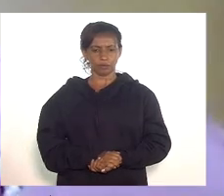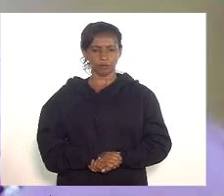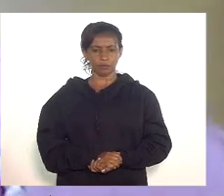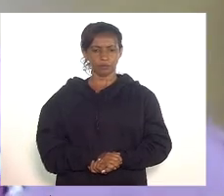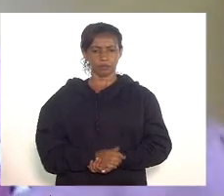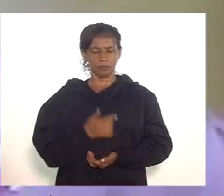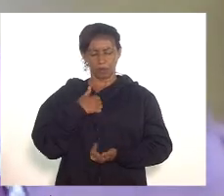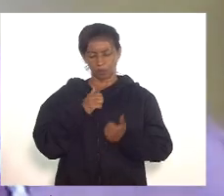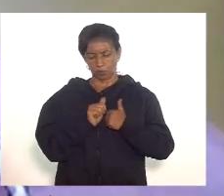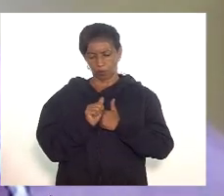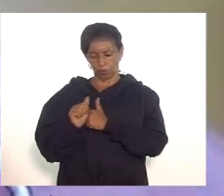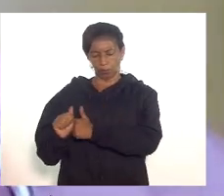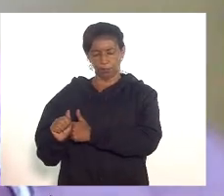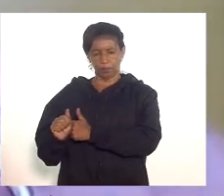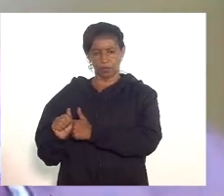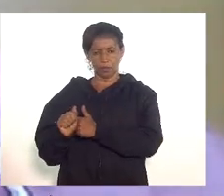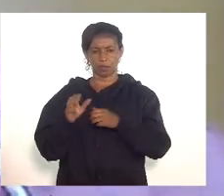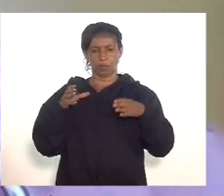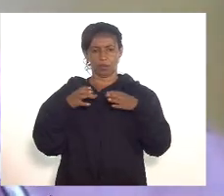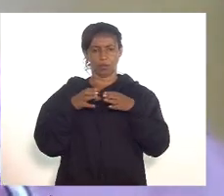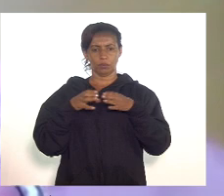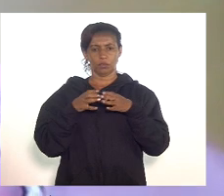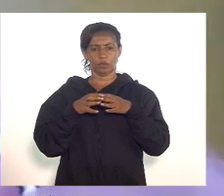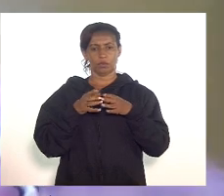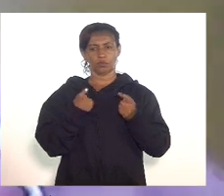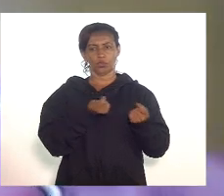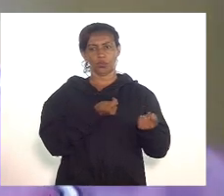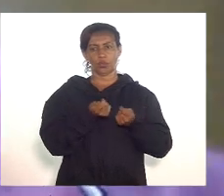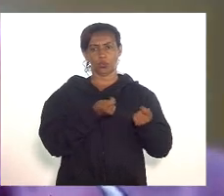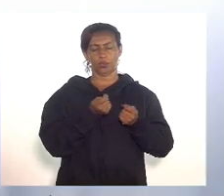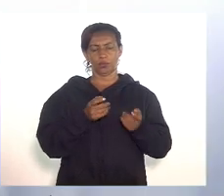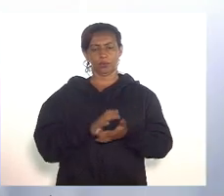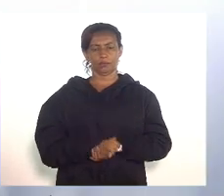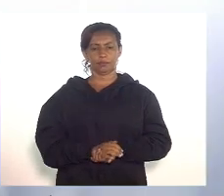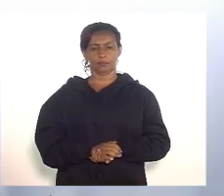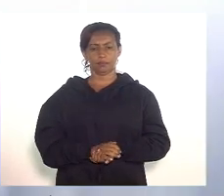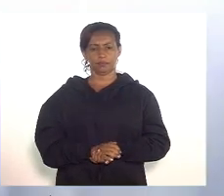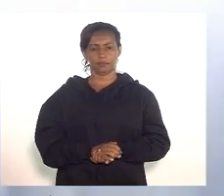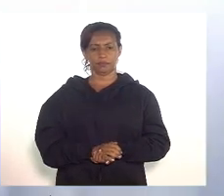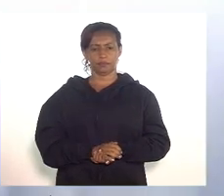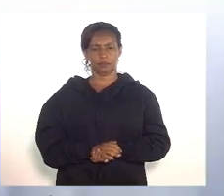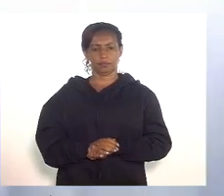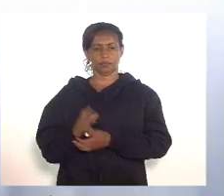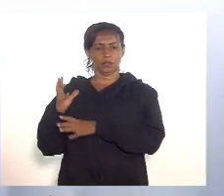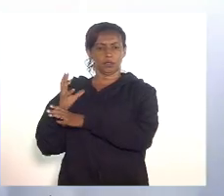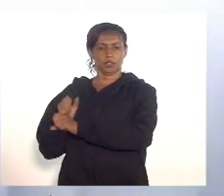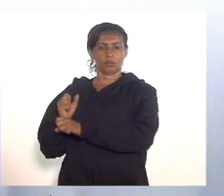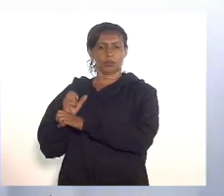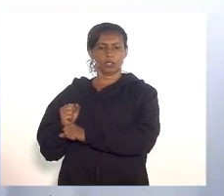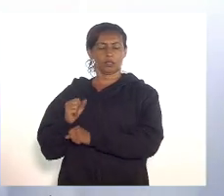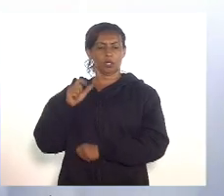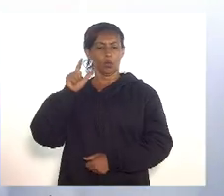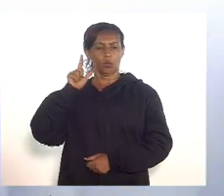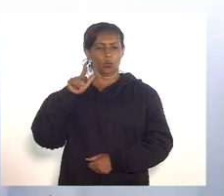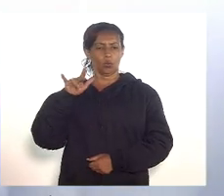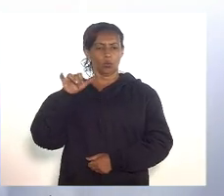acompanho parecer no mérito da comissão da comissão de economia pela comissão de tributação deputado Luiz Paulo